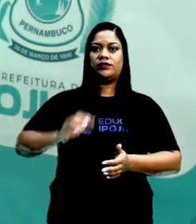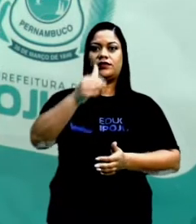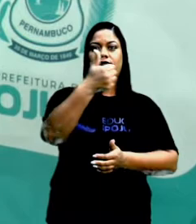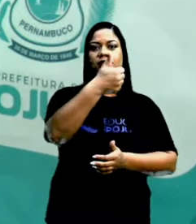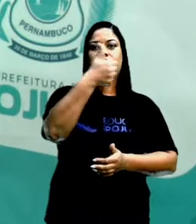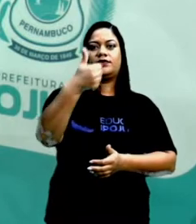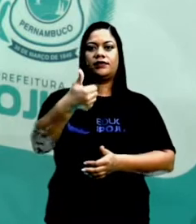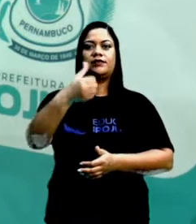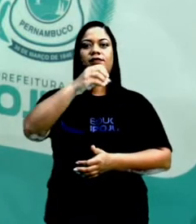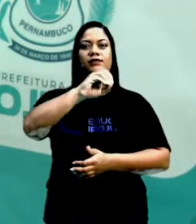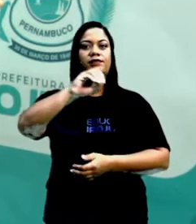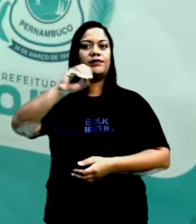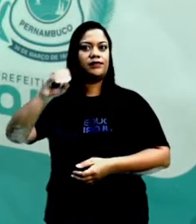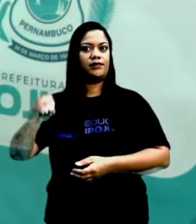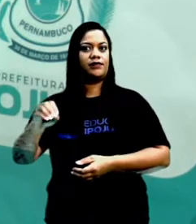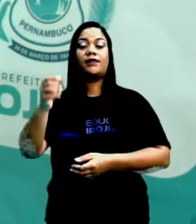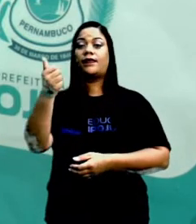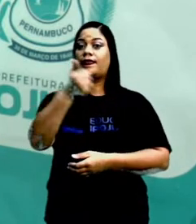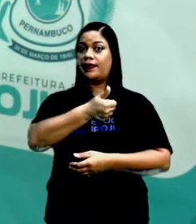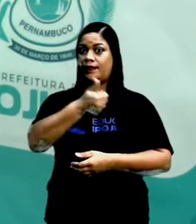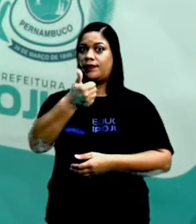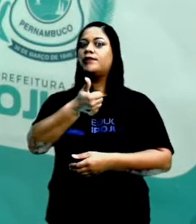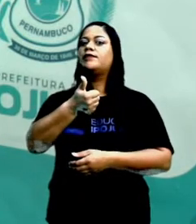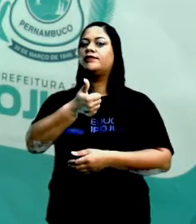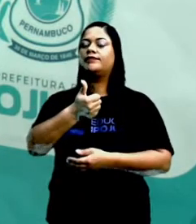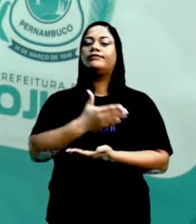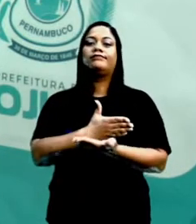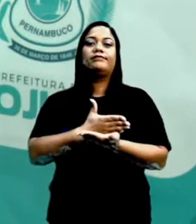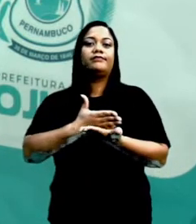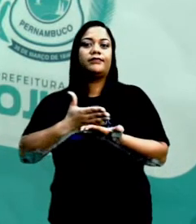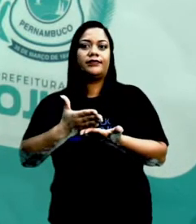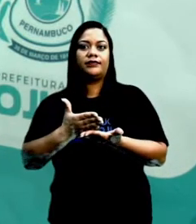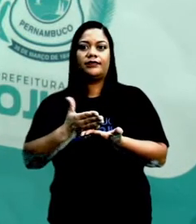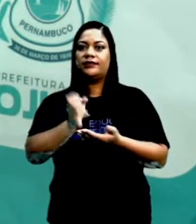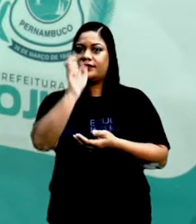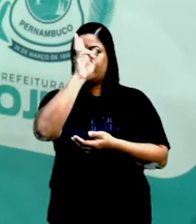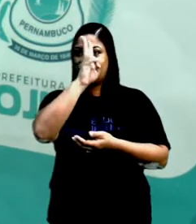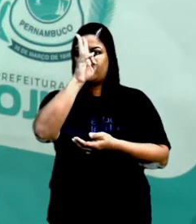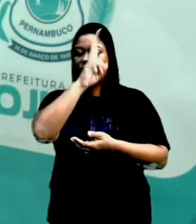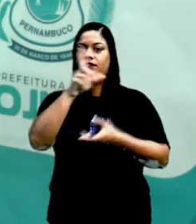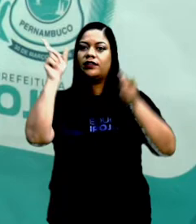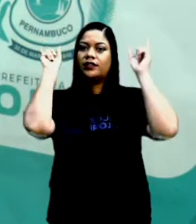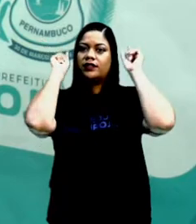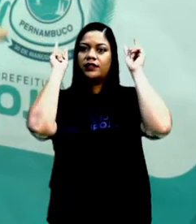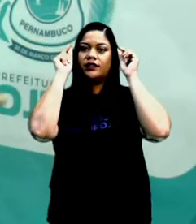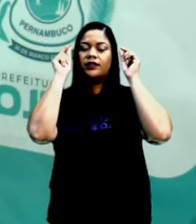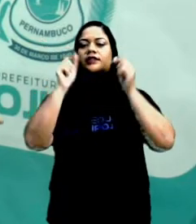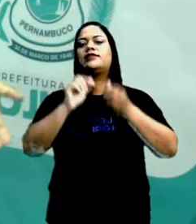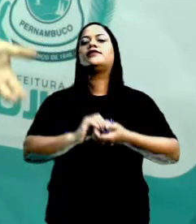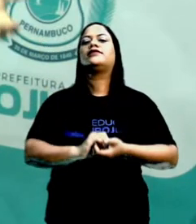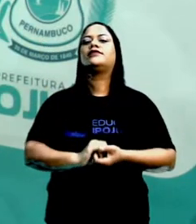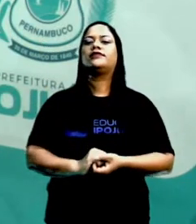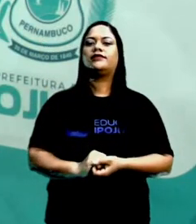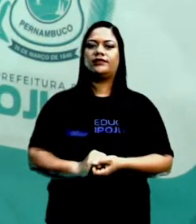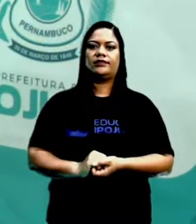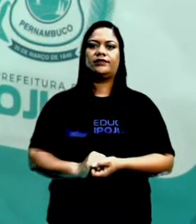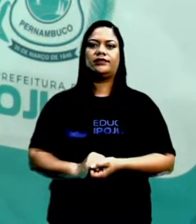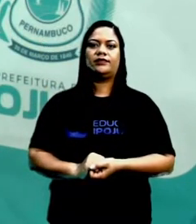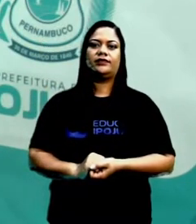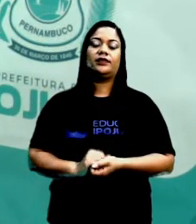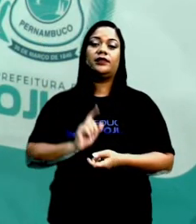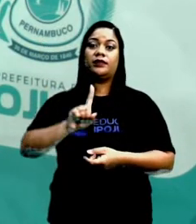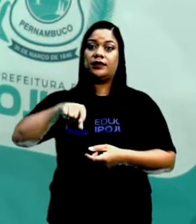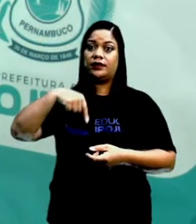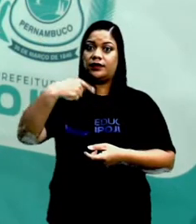Então, esse é o primeiro período que vai se iniciar a história griga. Ele é chamado de Pré-Homérico porque o período seguinte